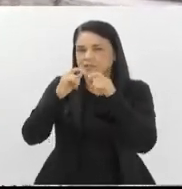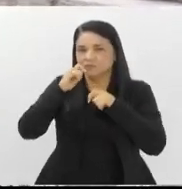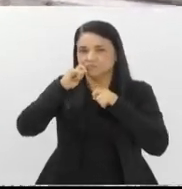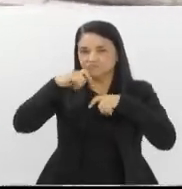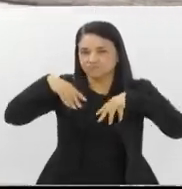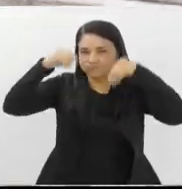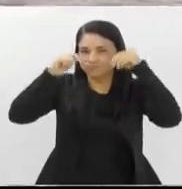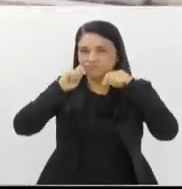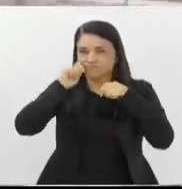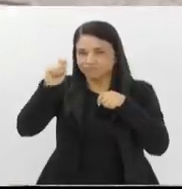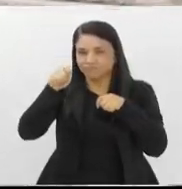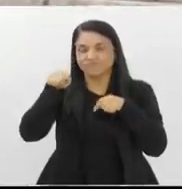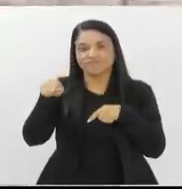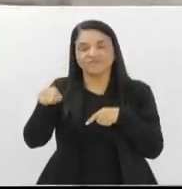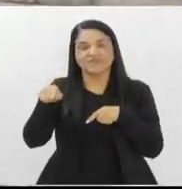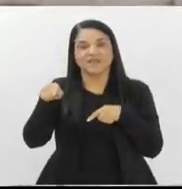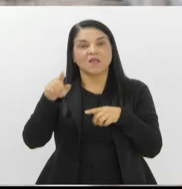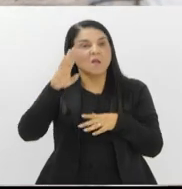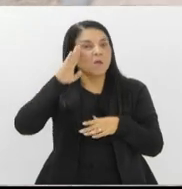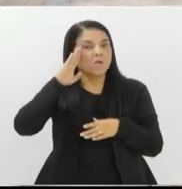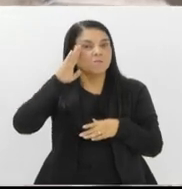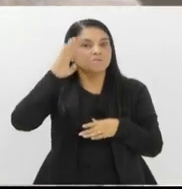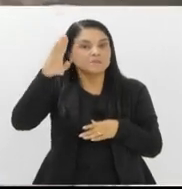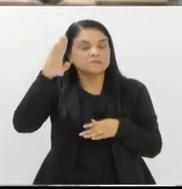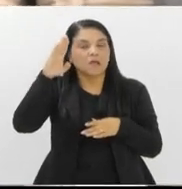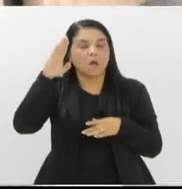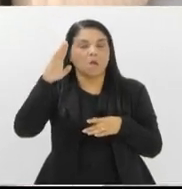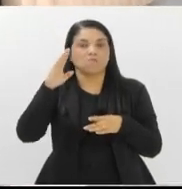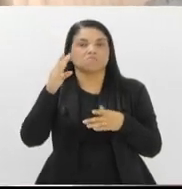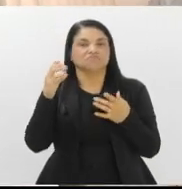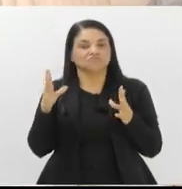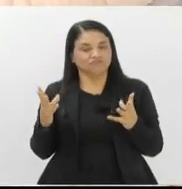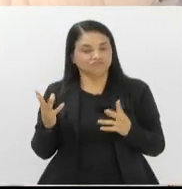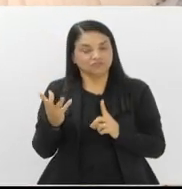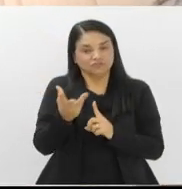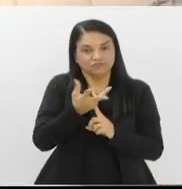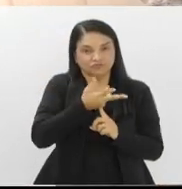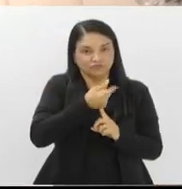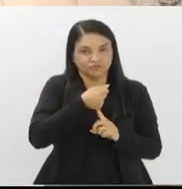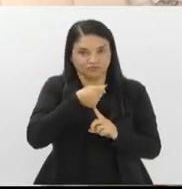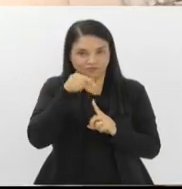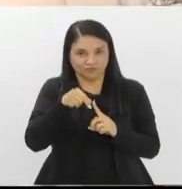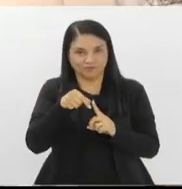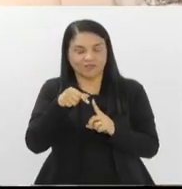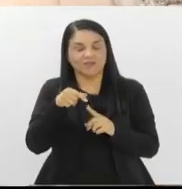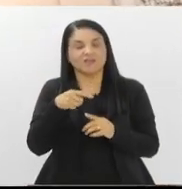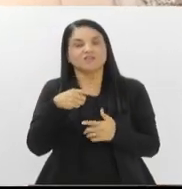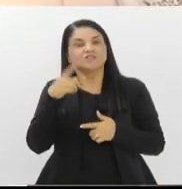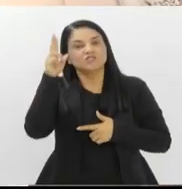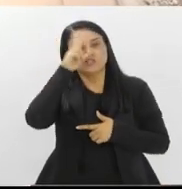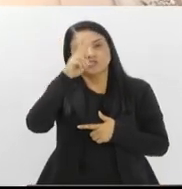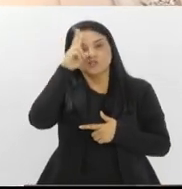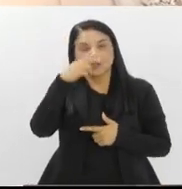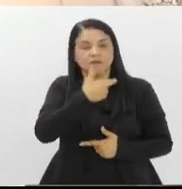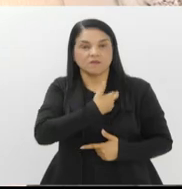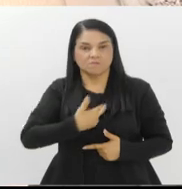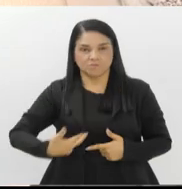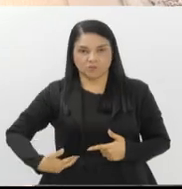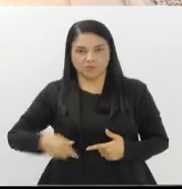Esse prédio é um dos principais programas artísticos e decorativos da história da República no Brasil. Nós temos aqui nessa fachada